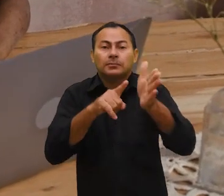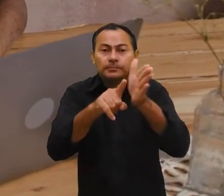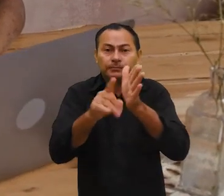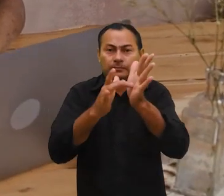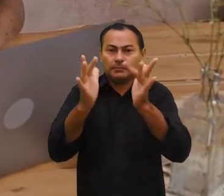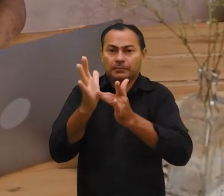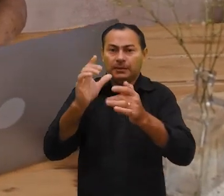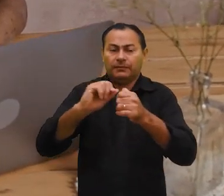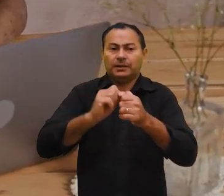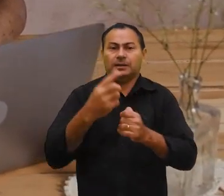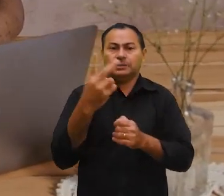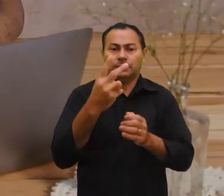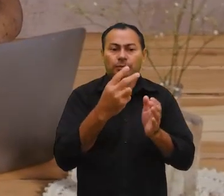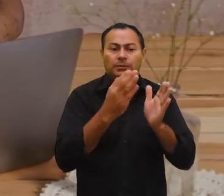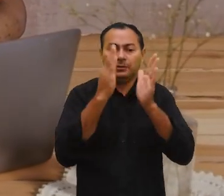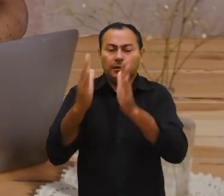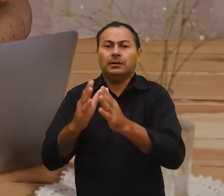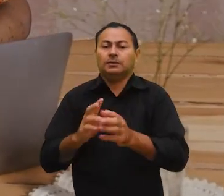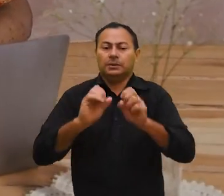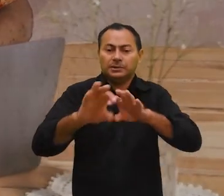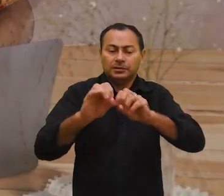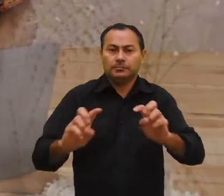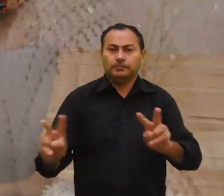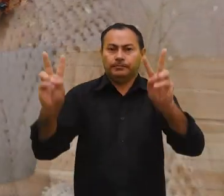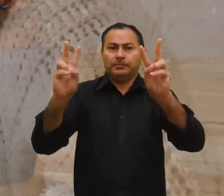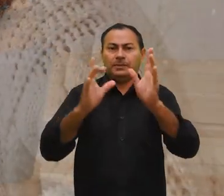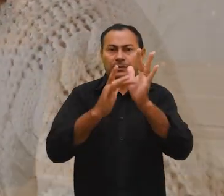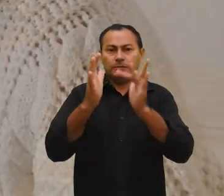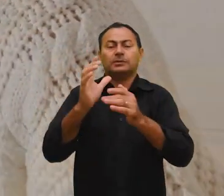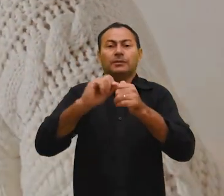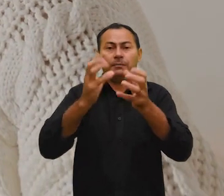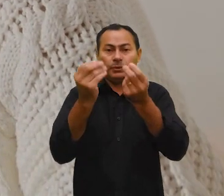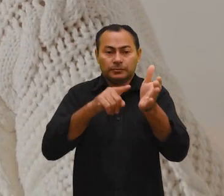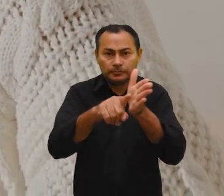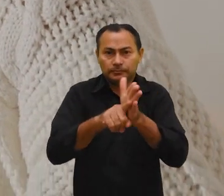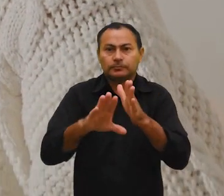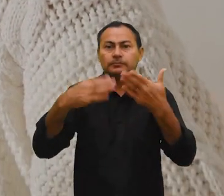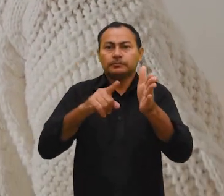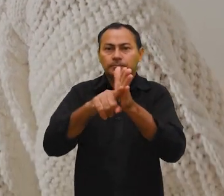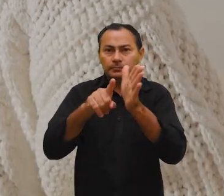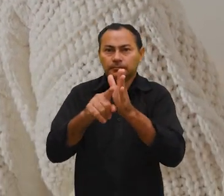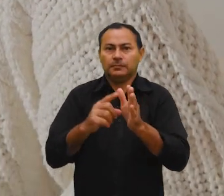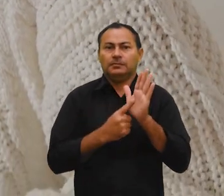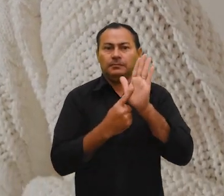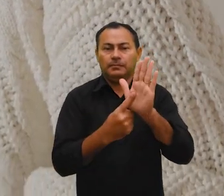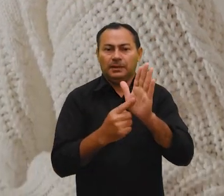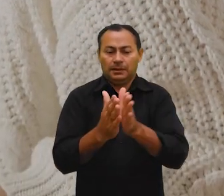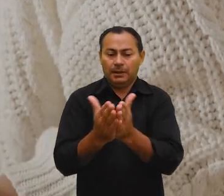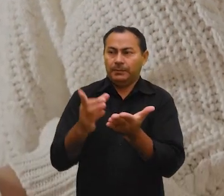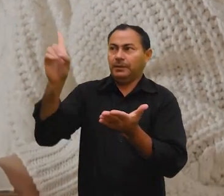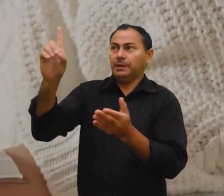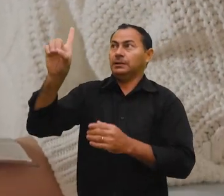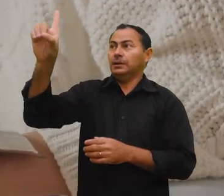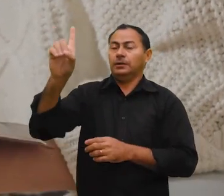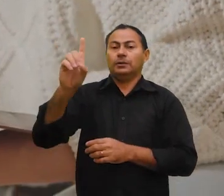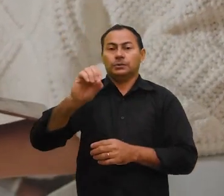perguntas Jesus faz na segunda parte do ensino sobre valores. Ele fez muitas perguntas. E quando essas perguntas aparecem na